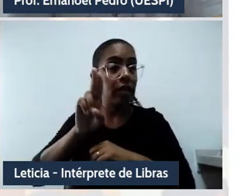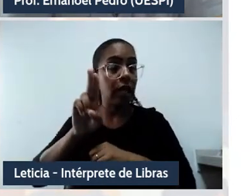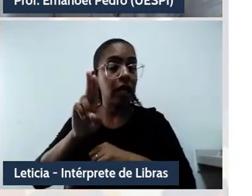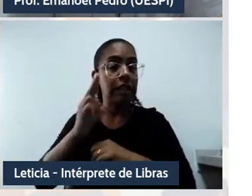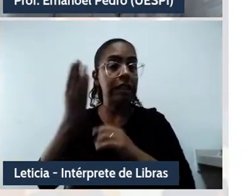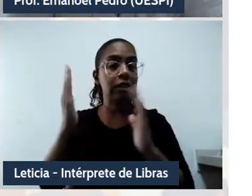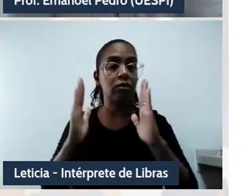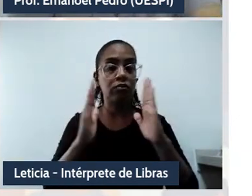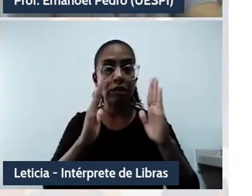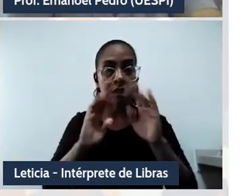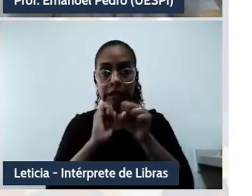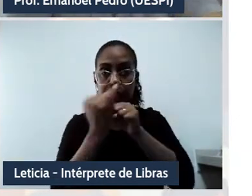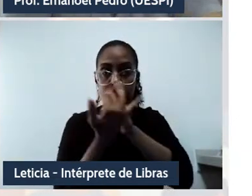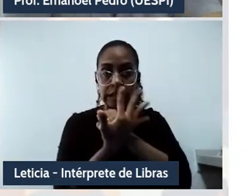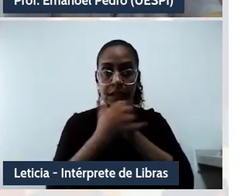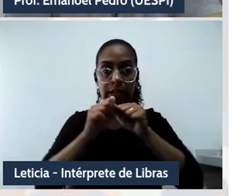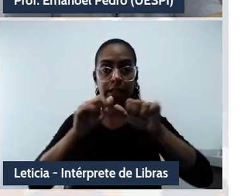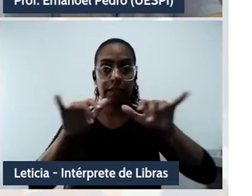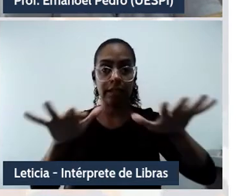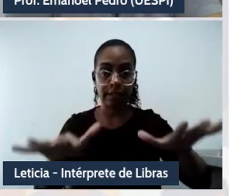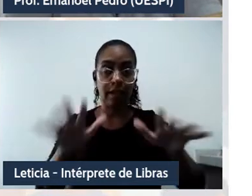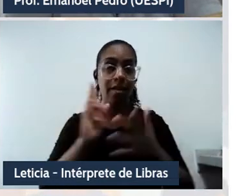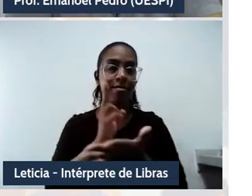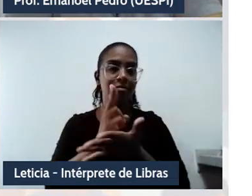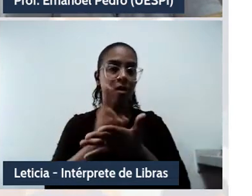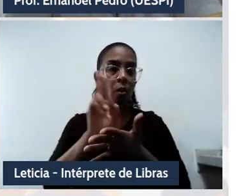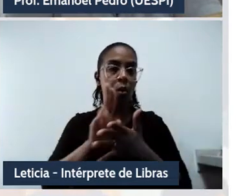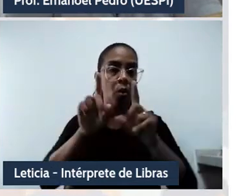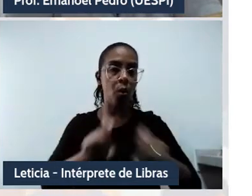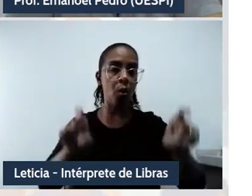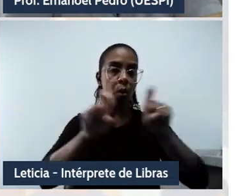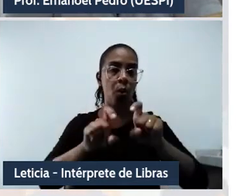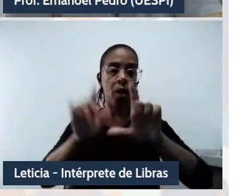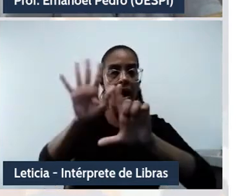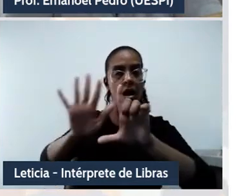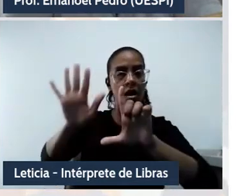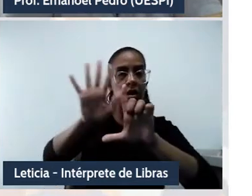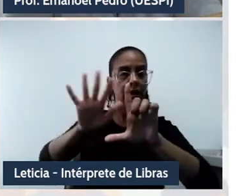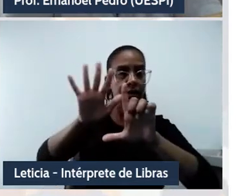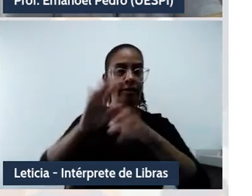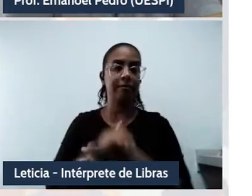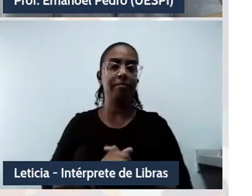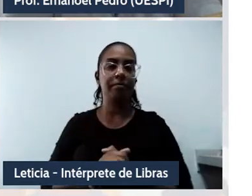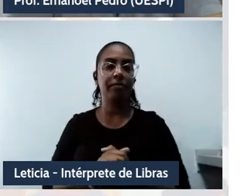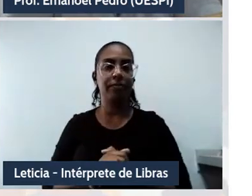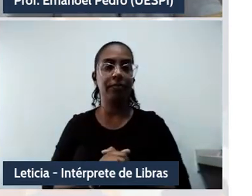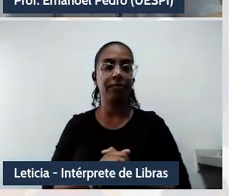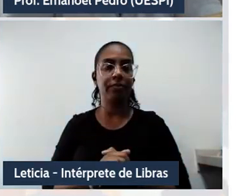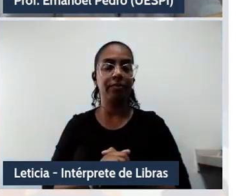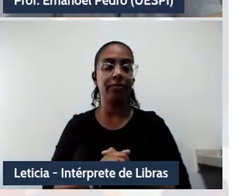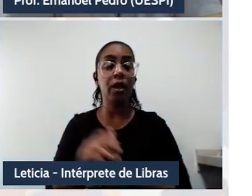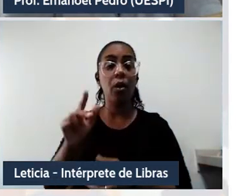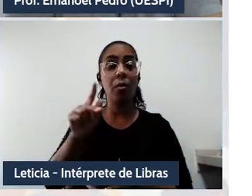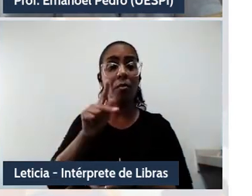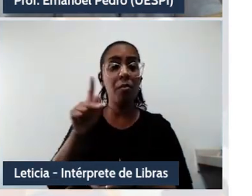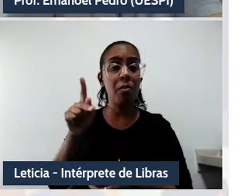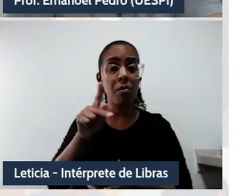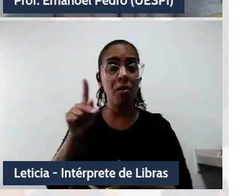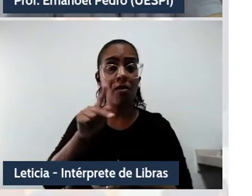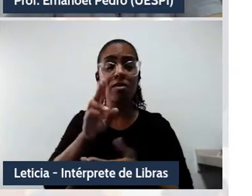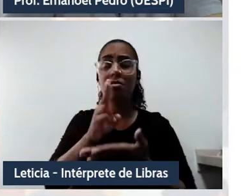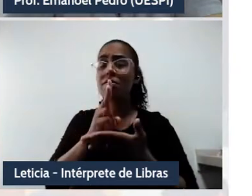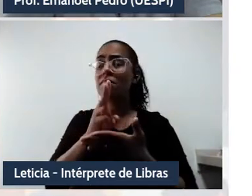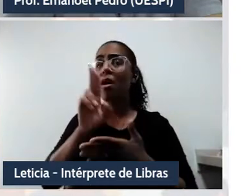O que acontece com isso é que a complexidade das atividades docentes passou a ser enquadrada nos ditames das plataformas online de